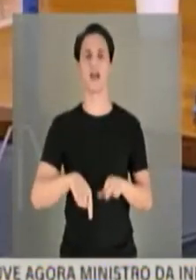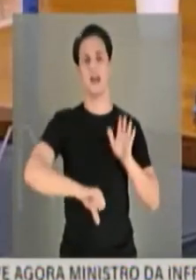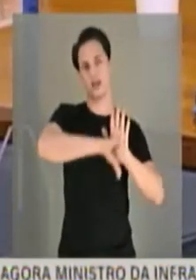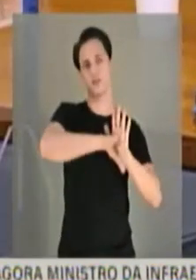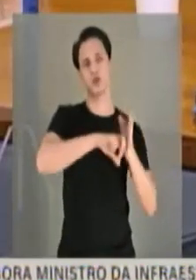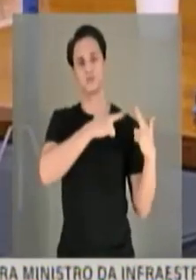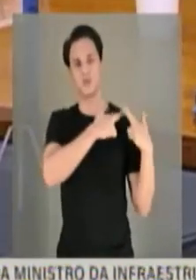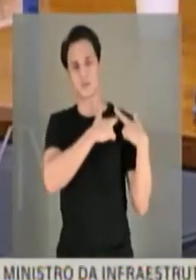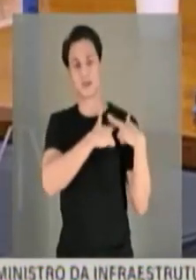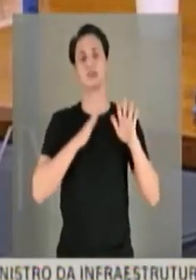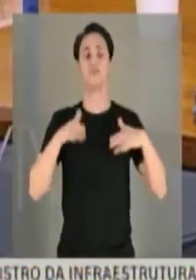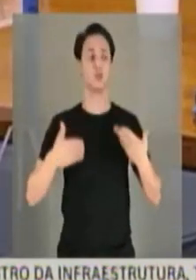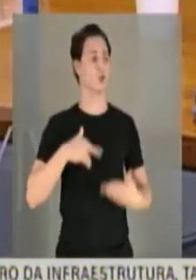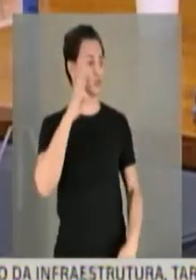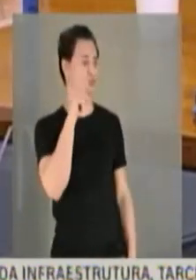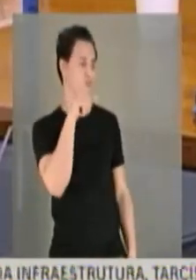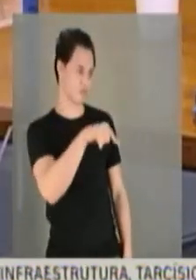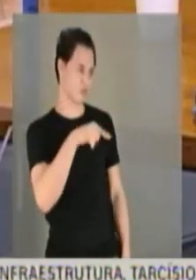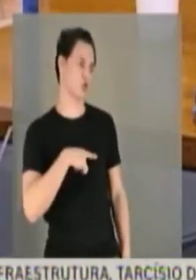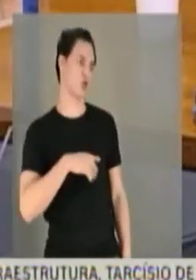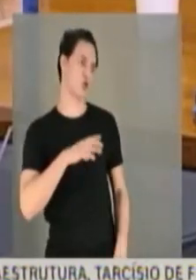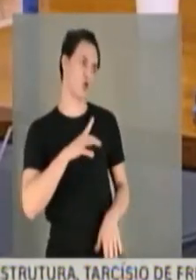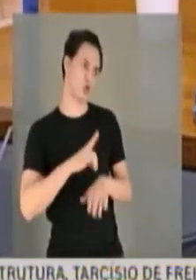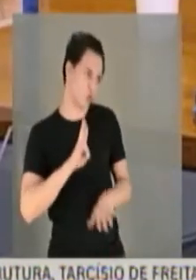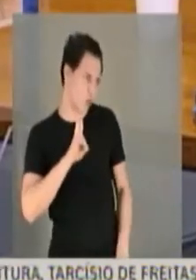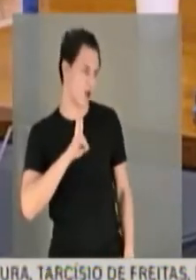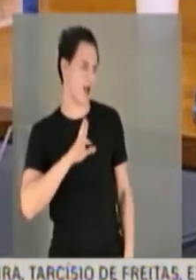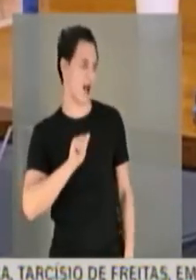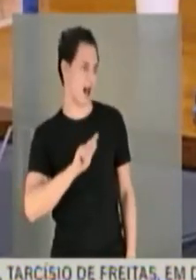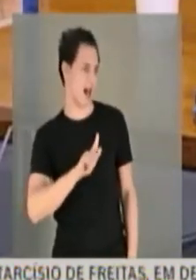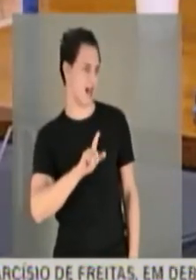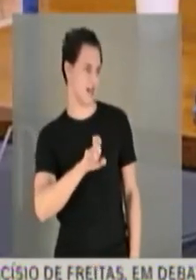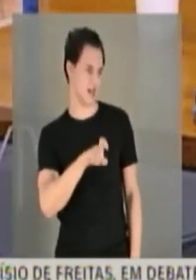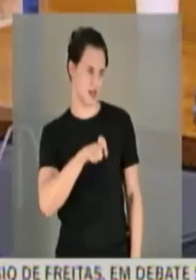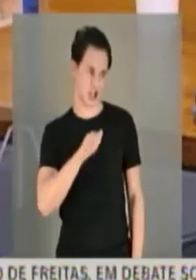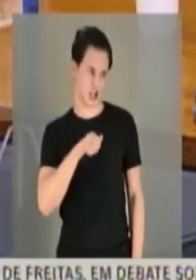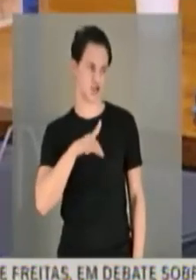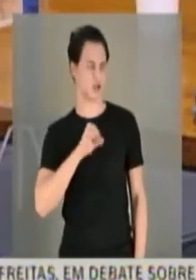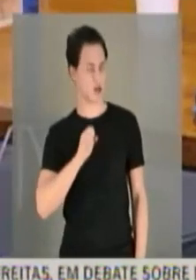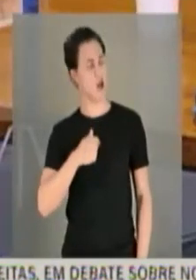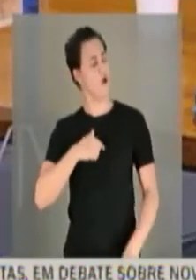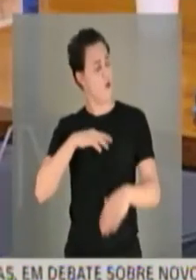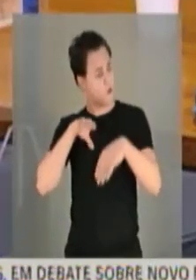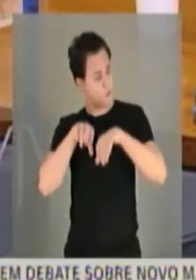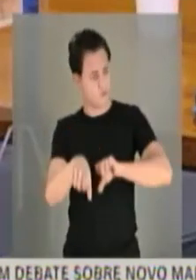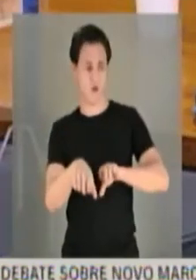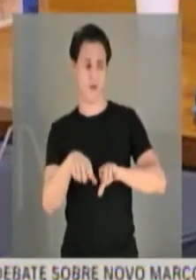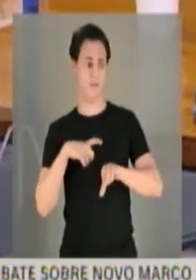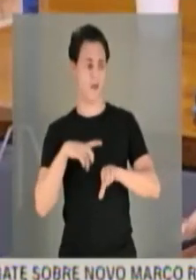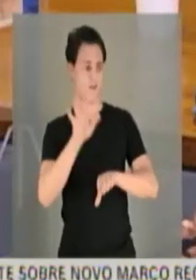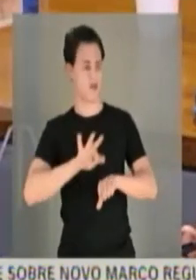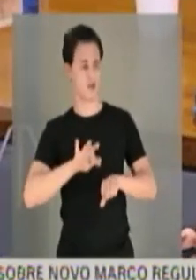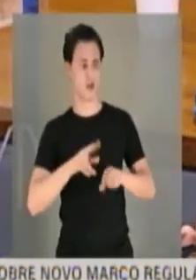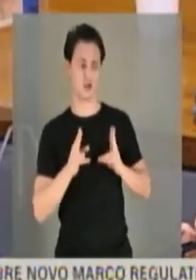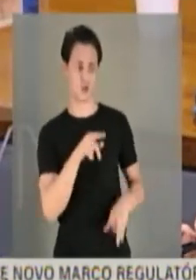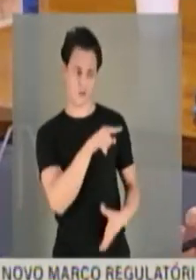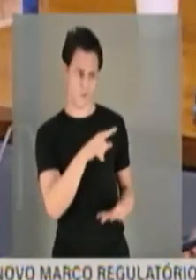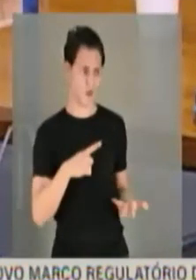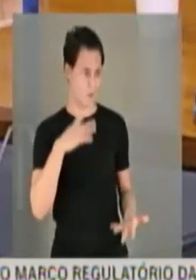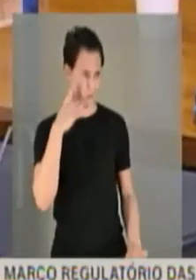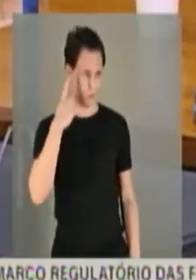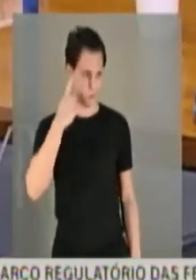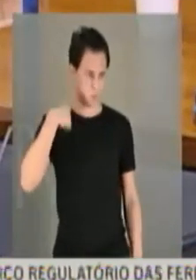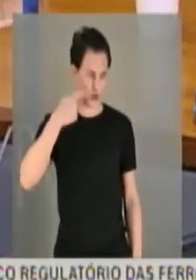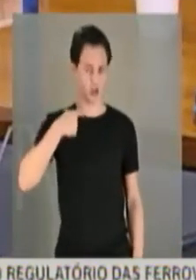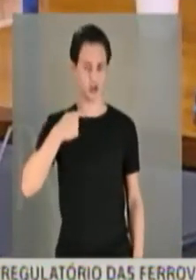senhor presidente, doutor Alexandre, eu confesso que fiz faculdade de direito na mesma faculdade que vossa senhoria. Embora em